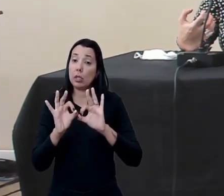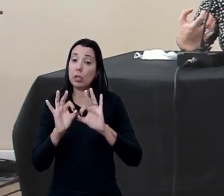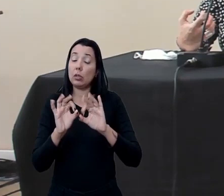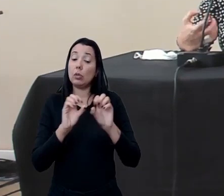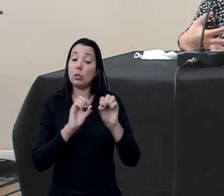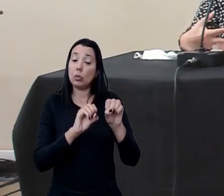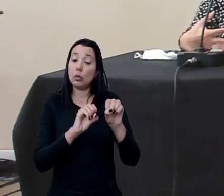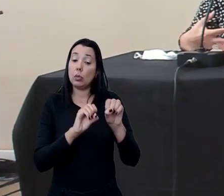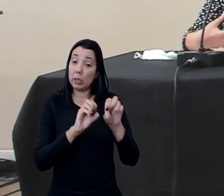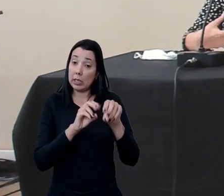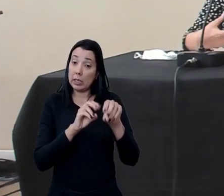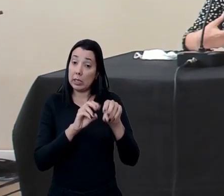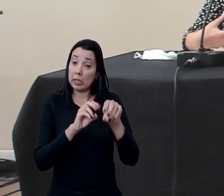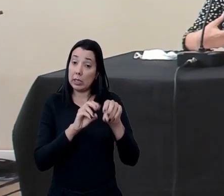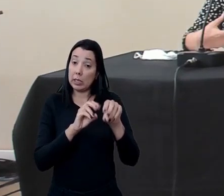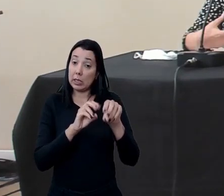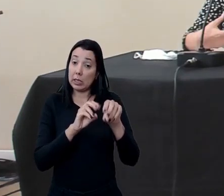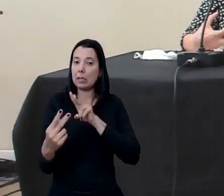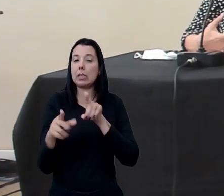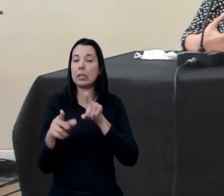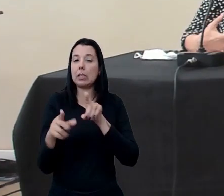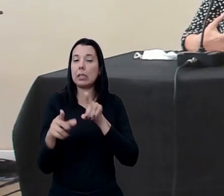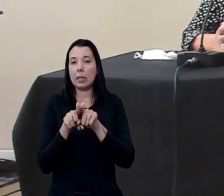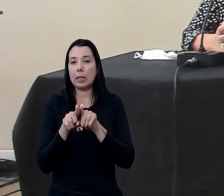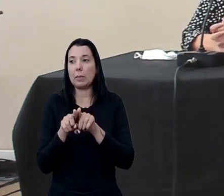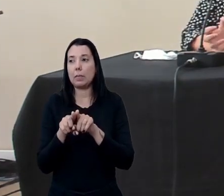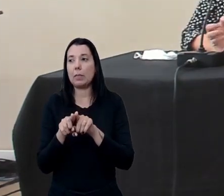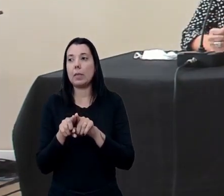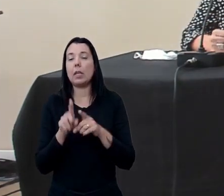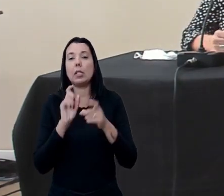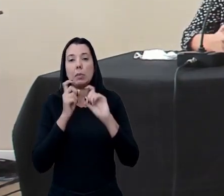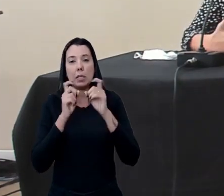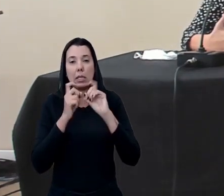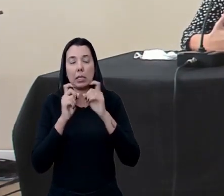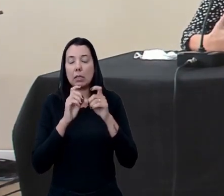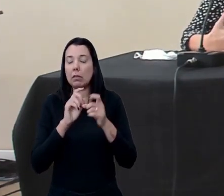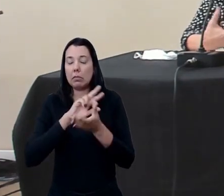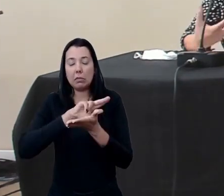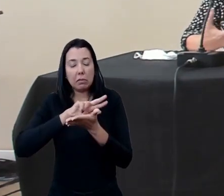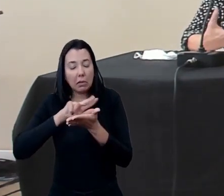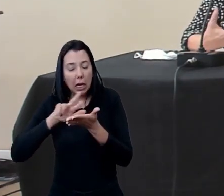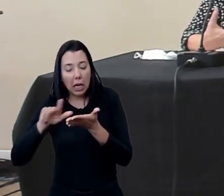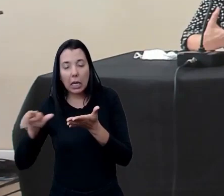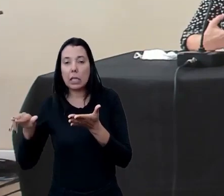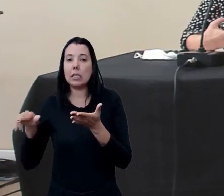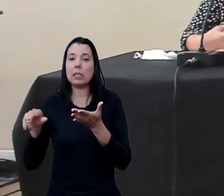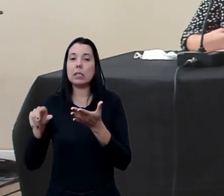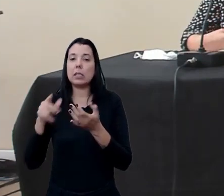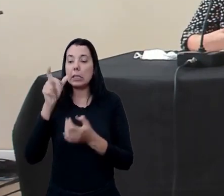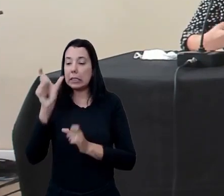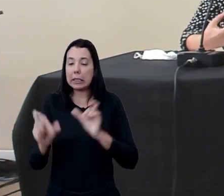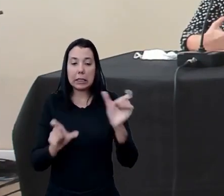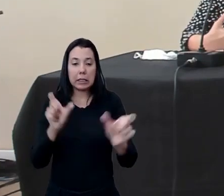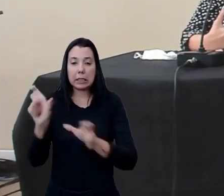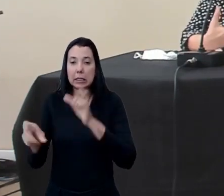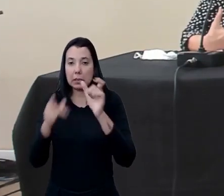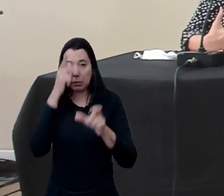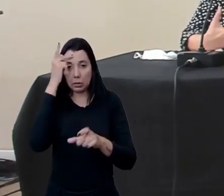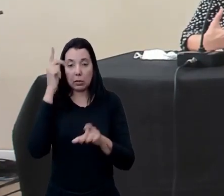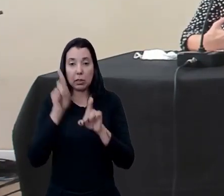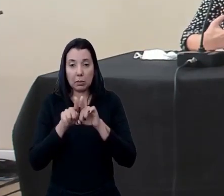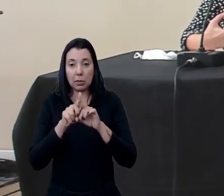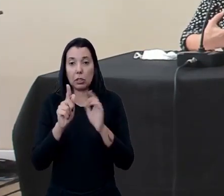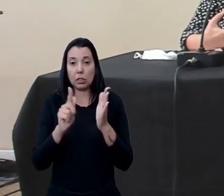à distância do NUTECA que é o nosso núcleo de administração da Secretaria então todas essas pessoas e a nossa